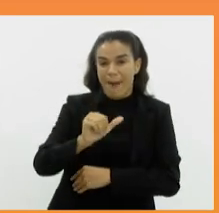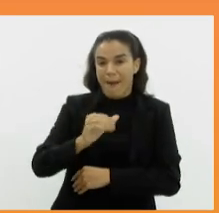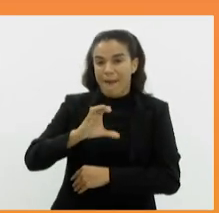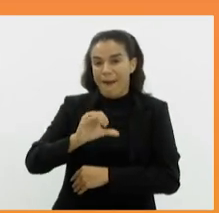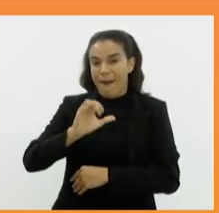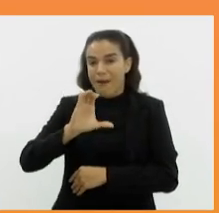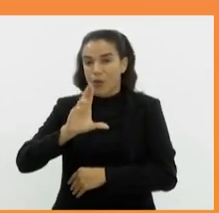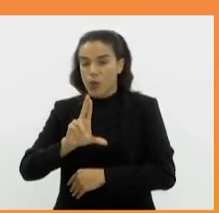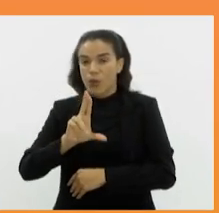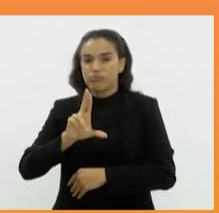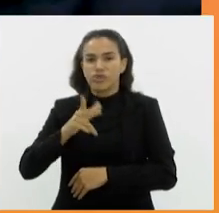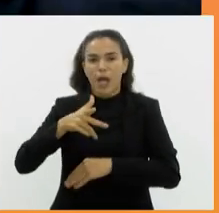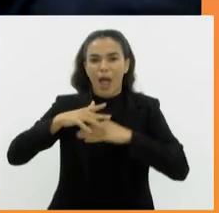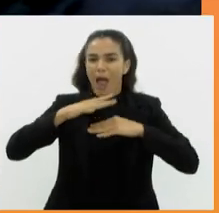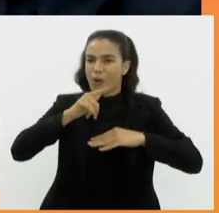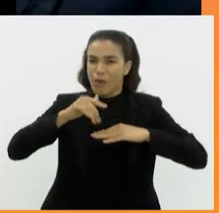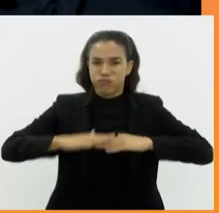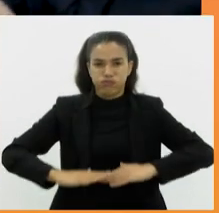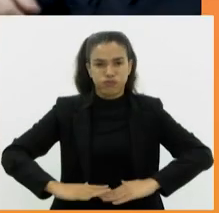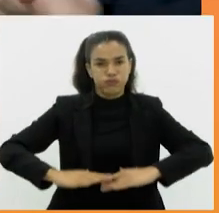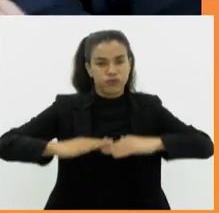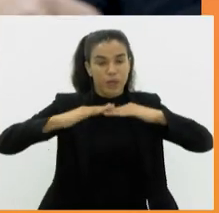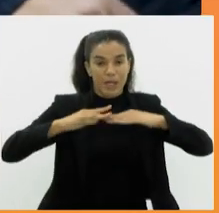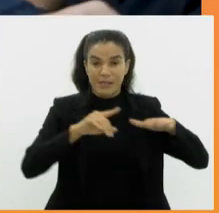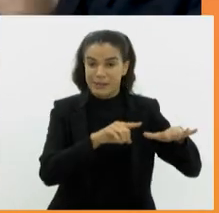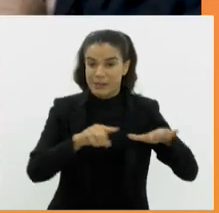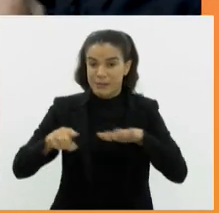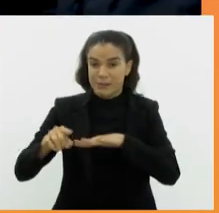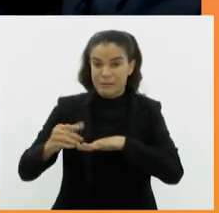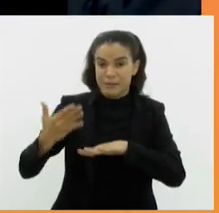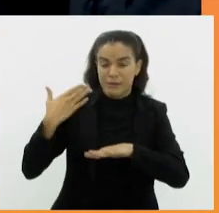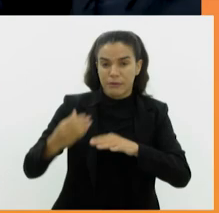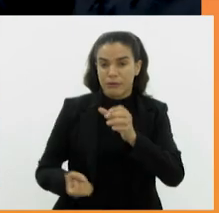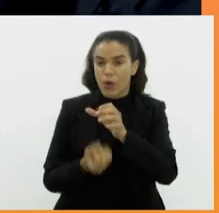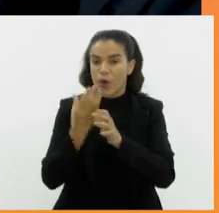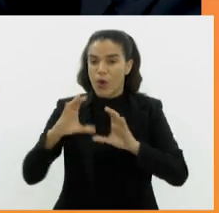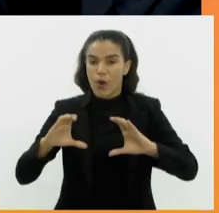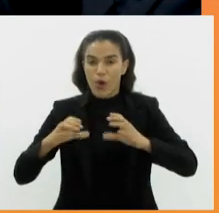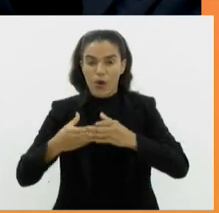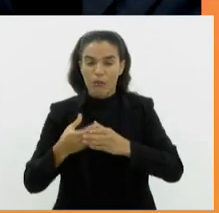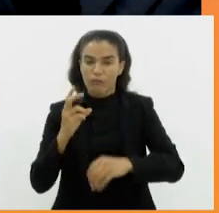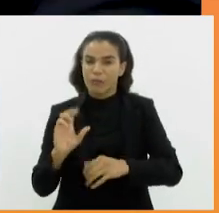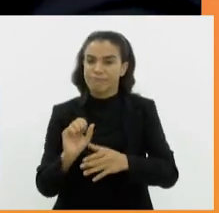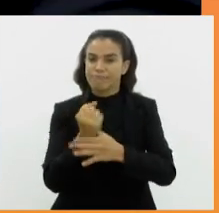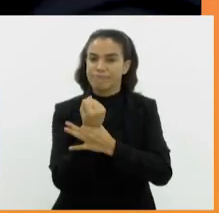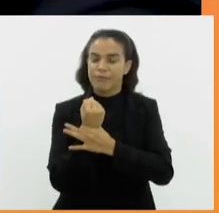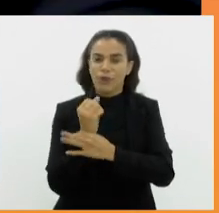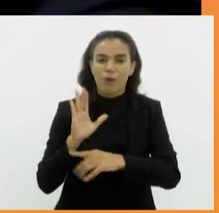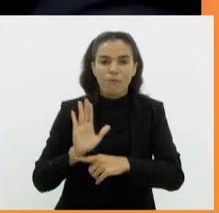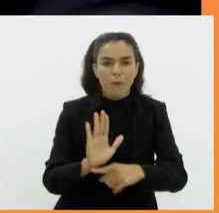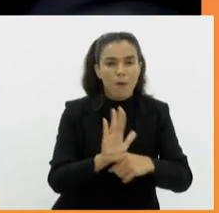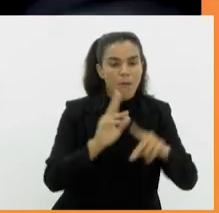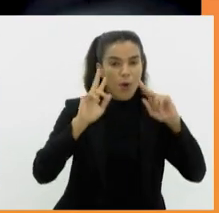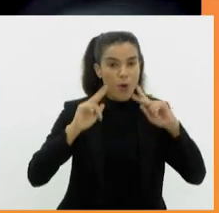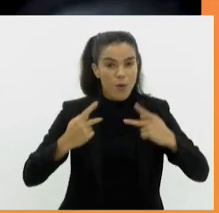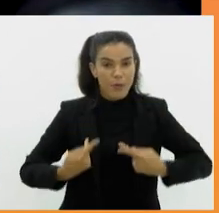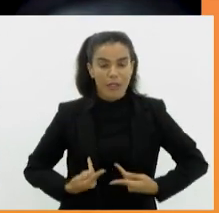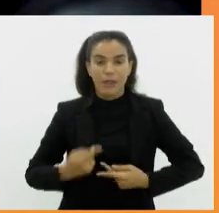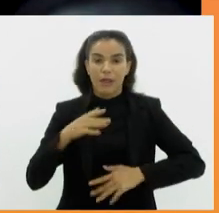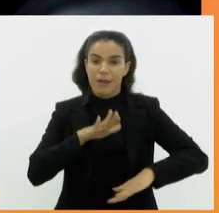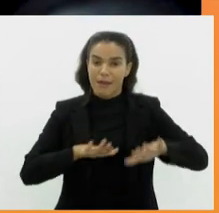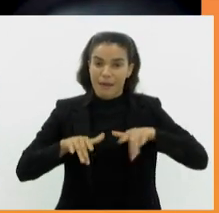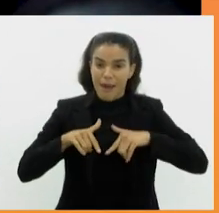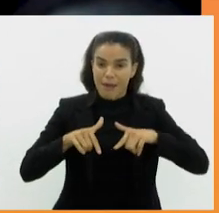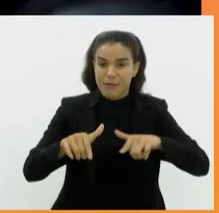inundaram várias ruas. Já na semana passada, o Estado criou um comitê de chuvas que garante apoio humanitário e ações preventivas.